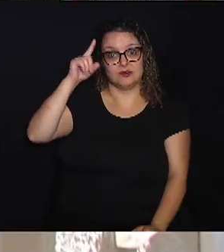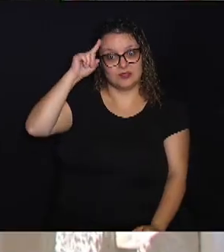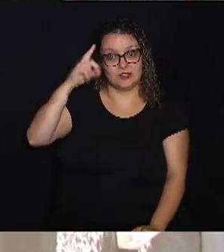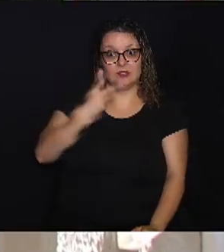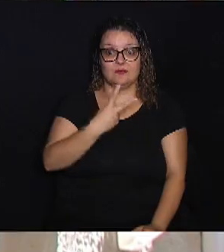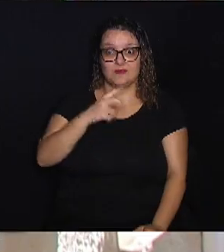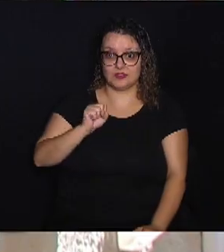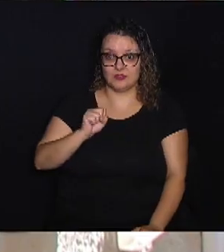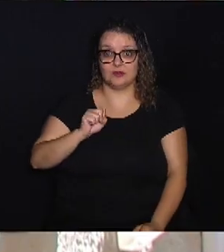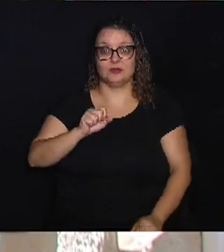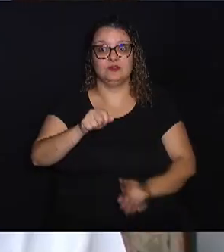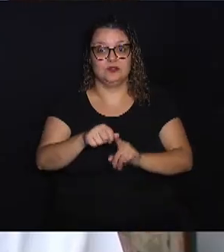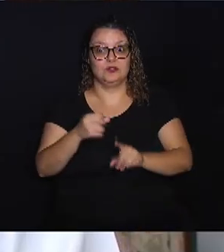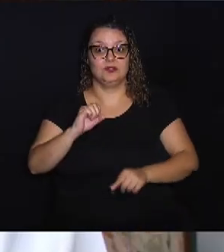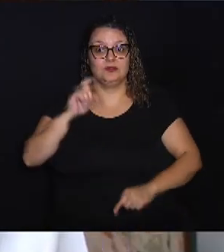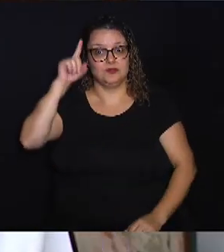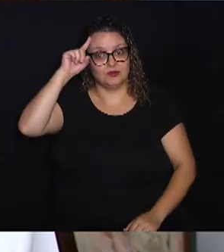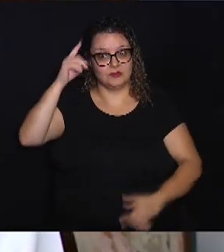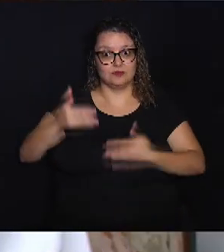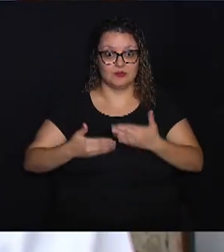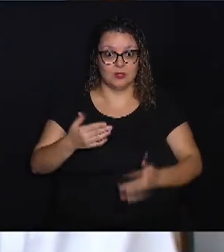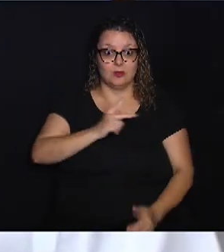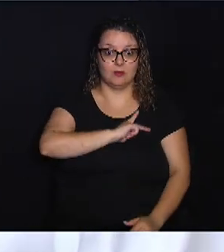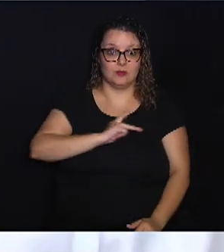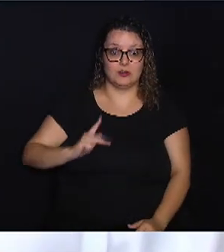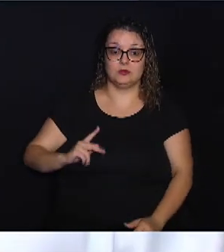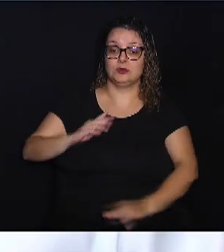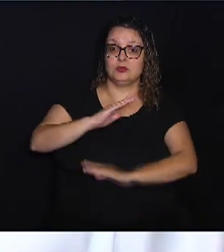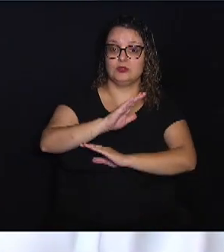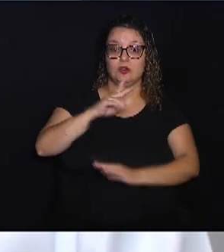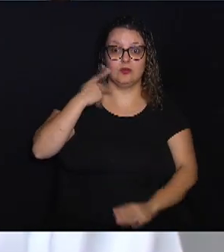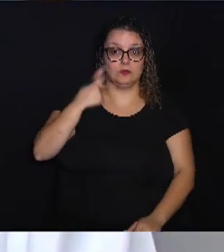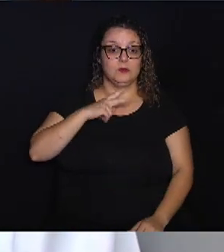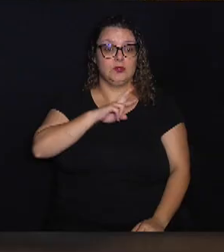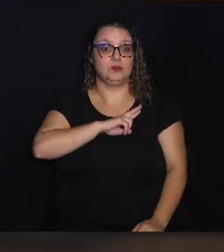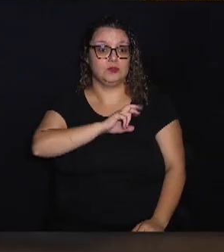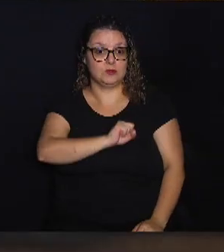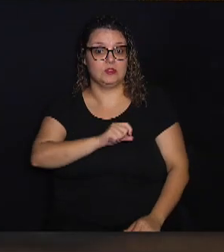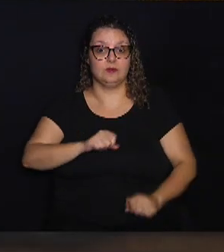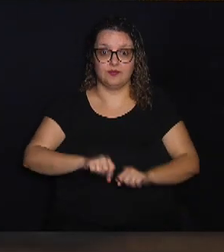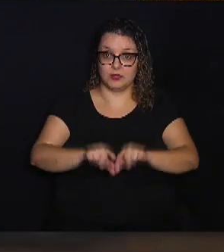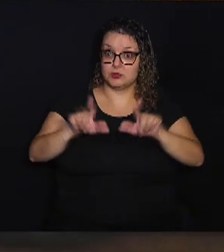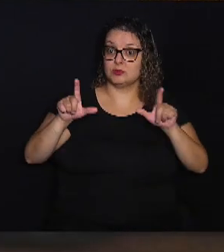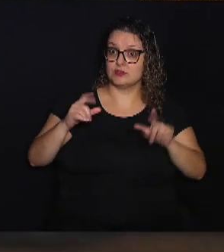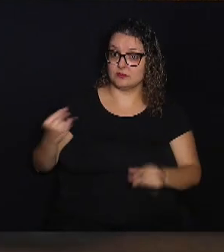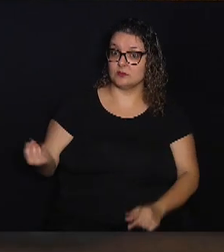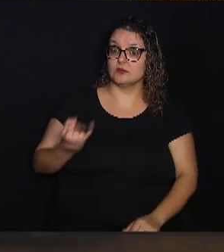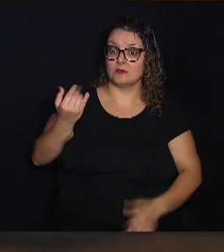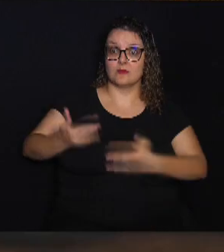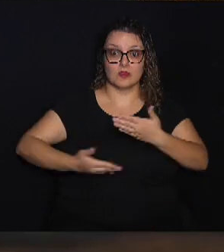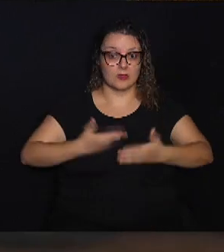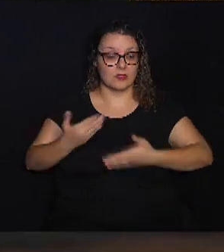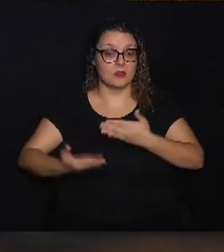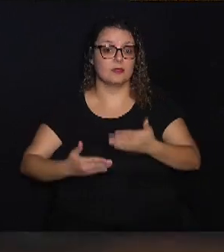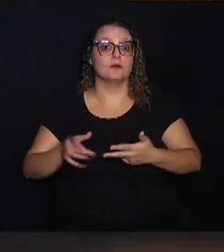outubro, o Dia do Servidor. O presidente da Câmara, o vereador Luiz Rossini, destaca a importância dos servidores para o legislativo e